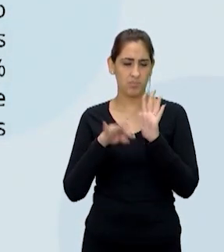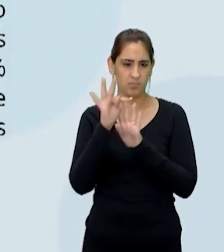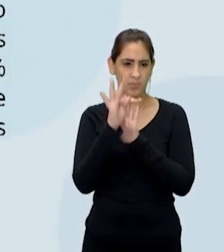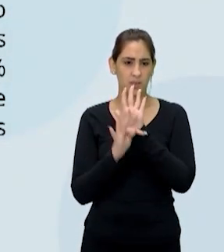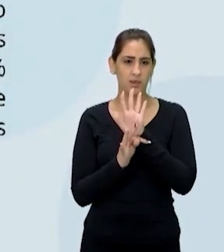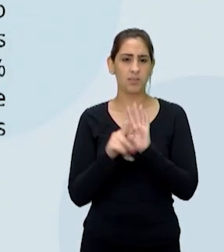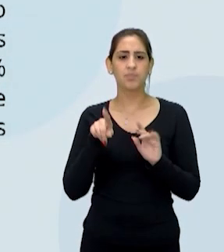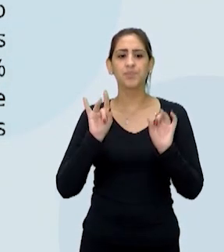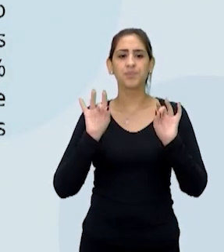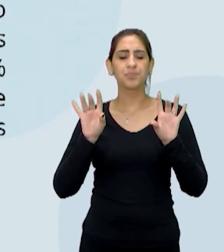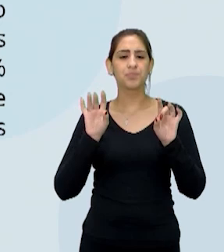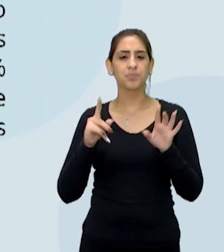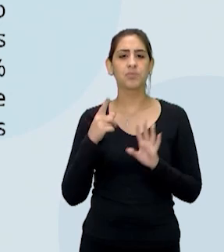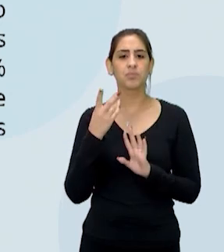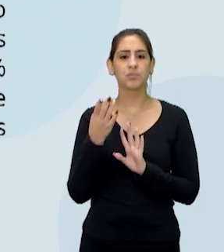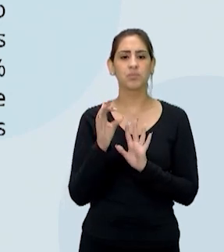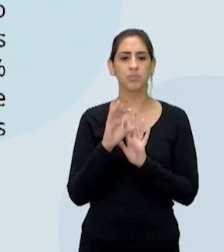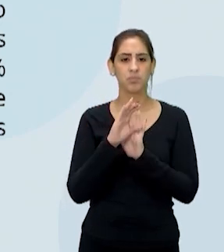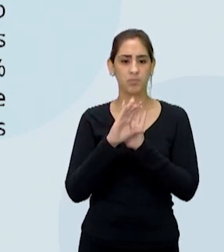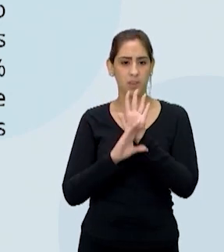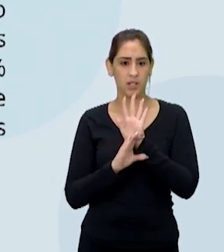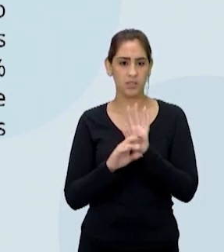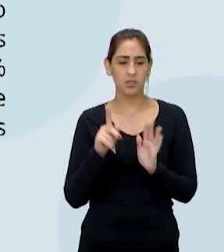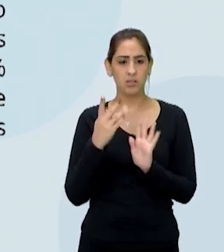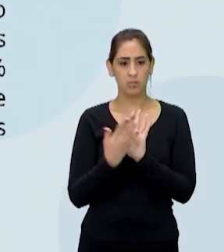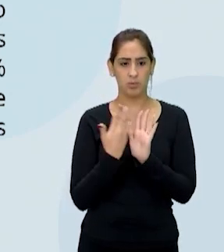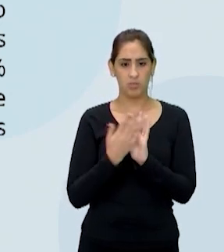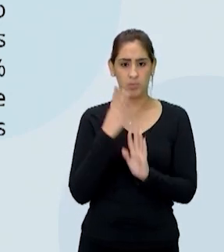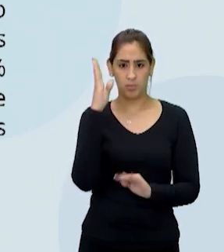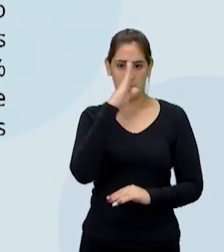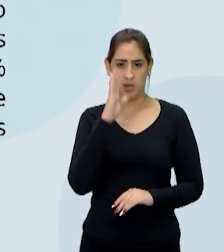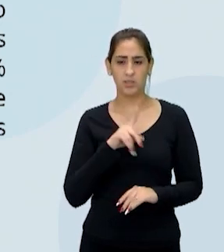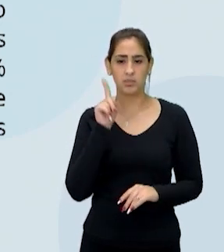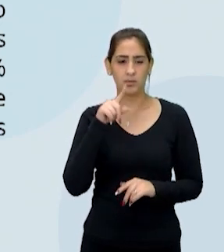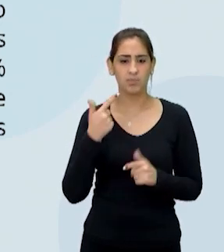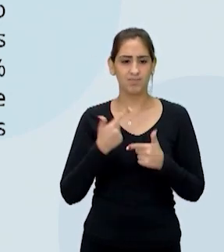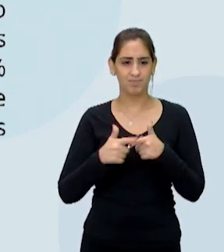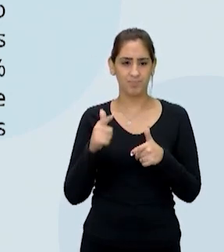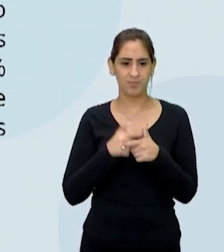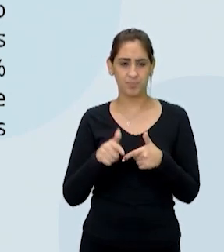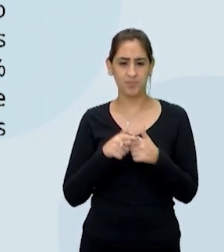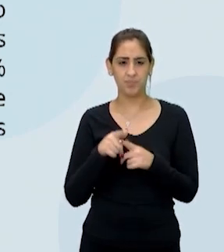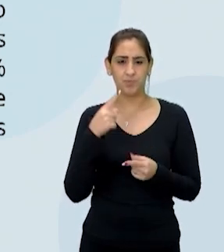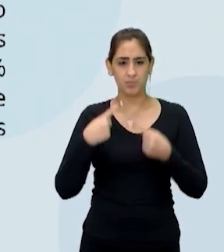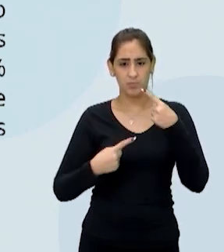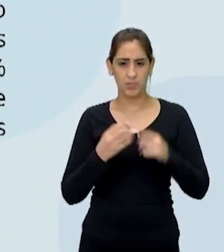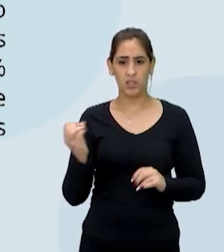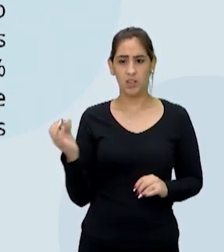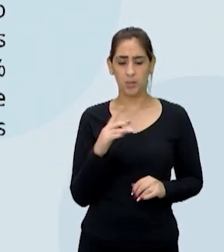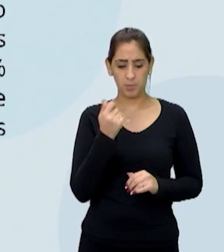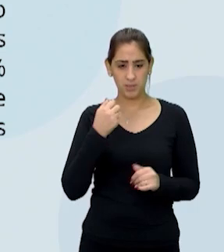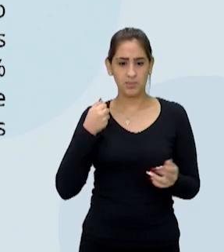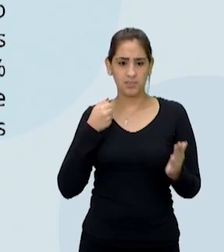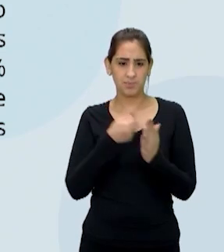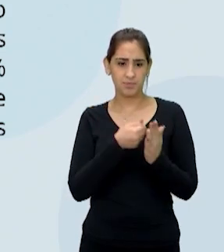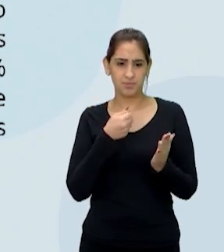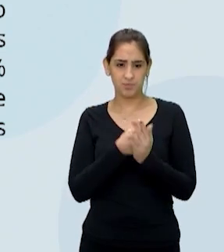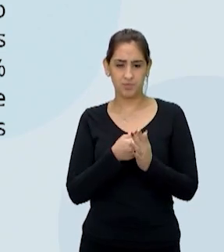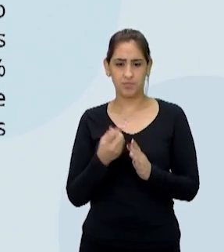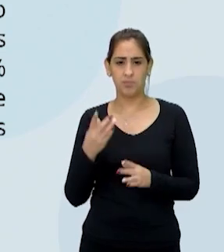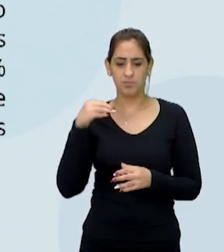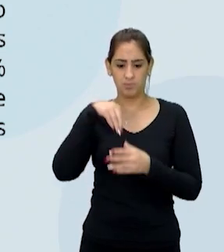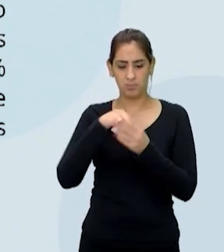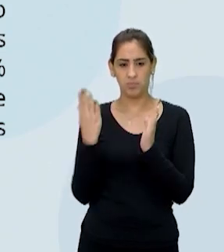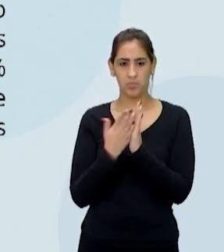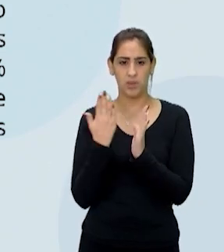Para especialistas, crise do livro no Brasil é crônica. A discussão não é nova, mas precisa ser enfrentada. O livro